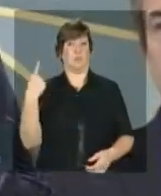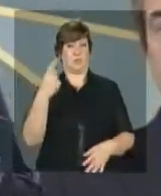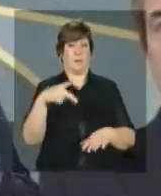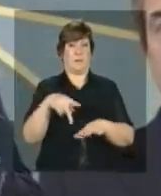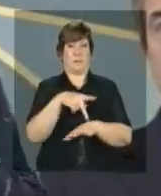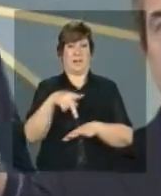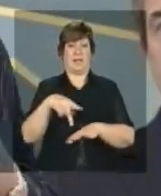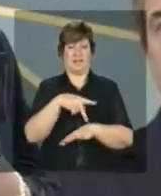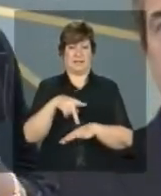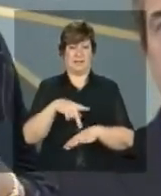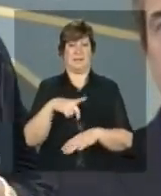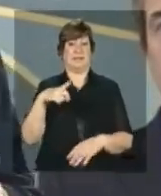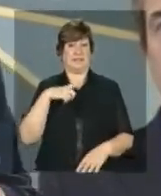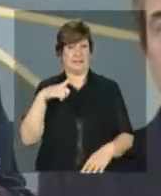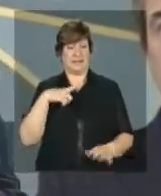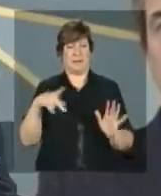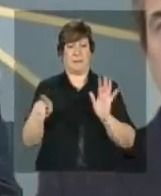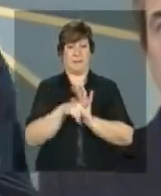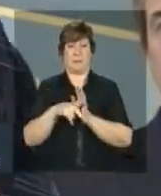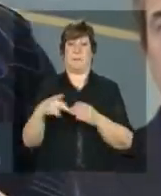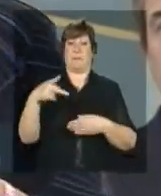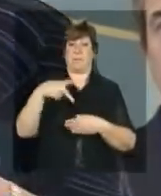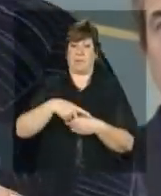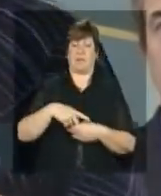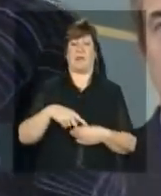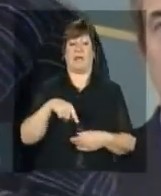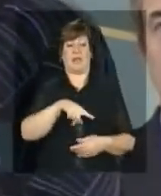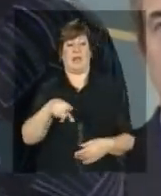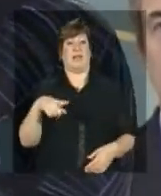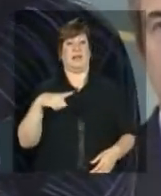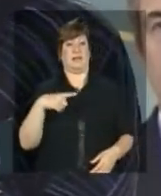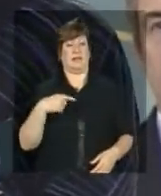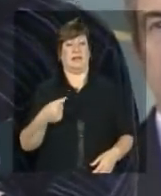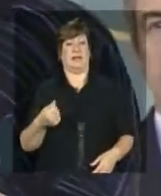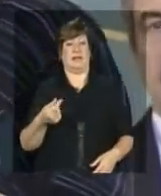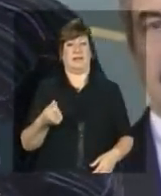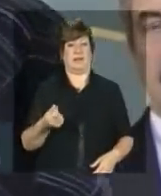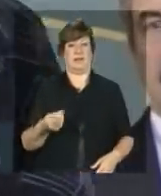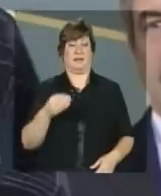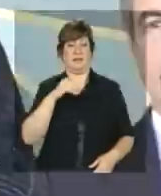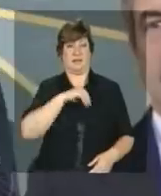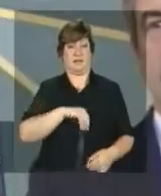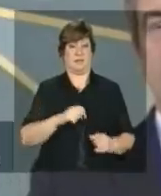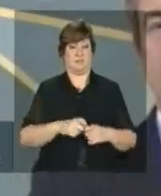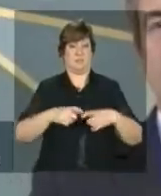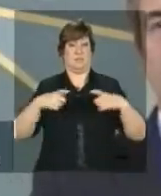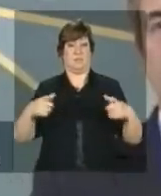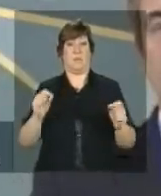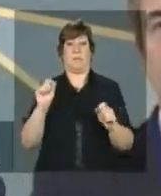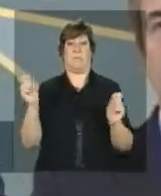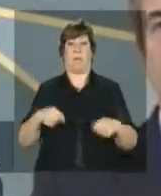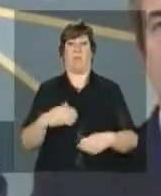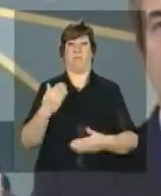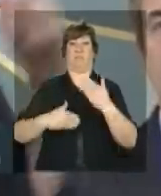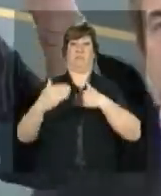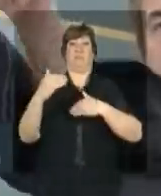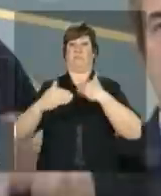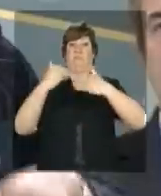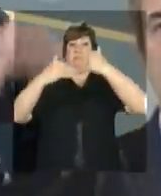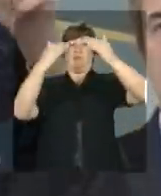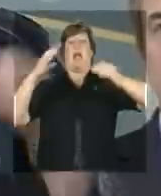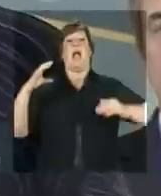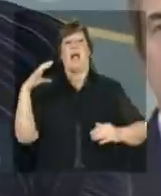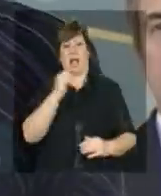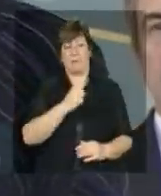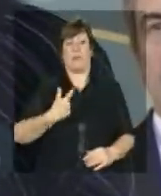que tem petróleo geralmente eles tem uma renda excedente que permite que eles acelerem o crescimento e nós